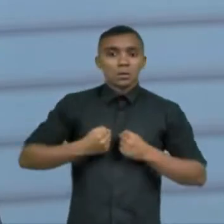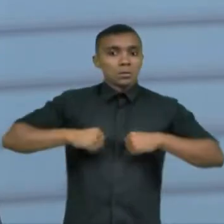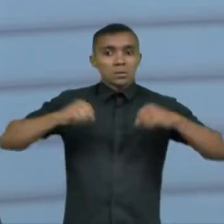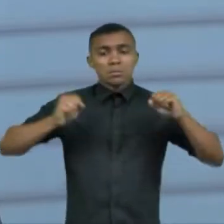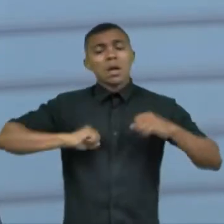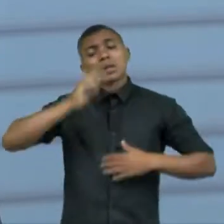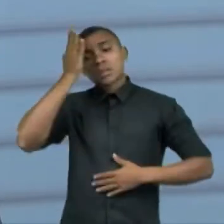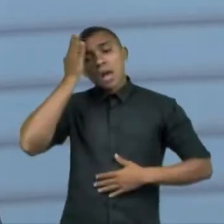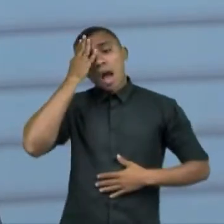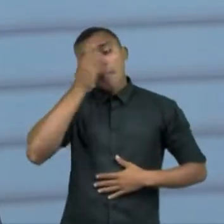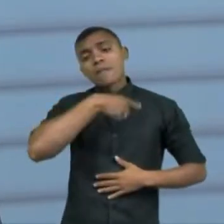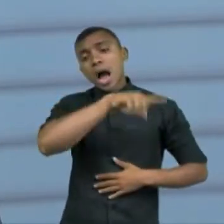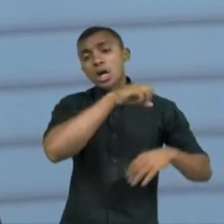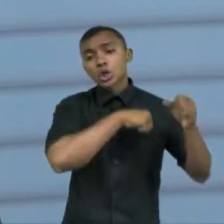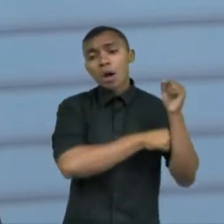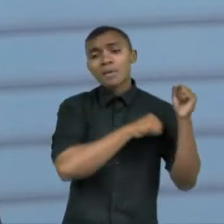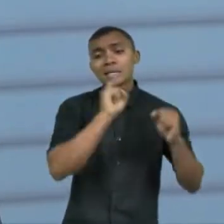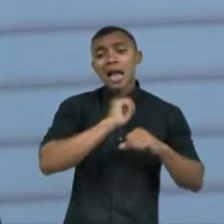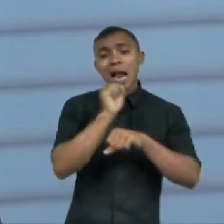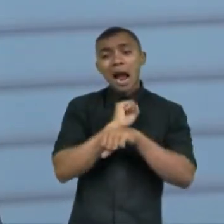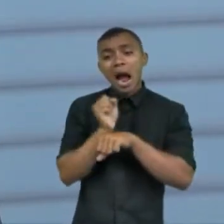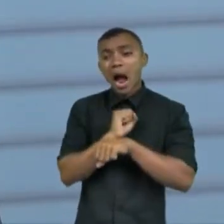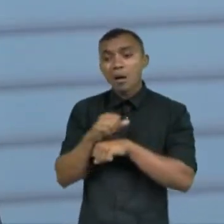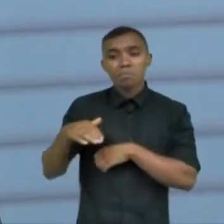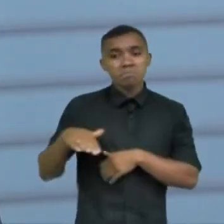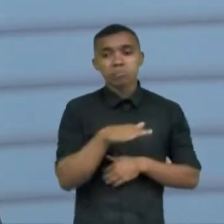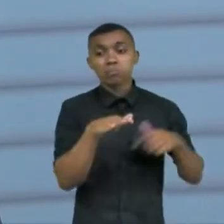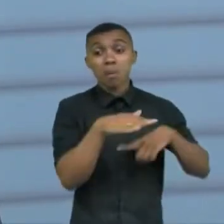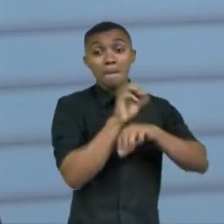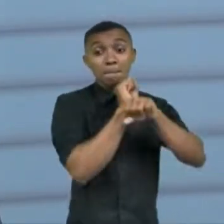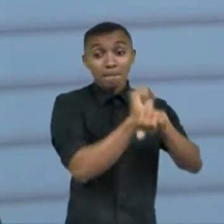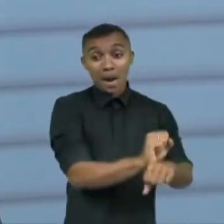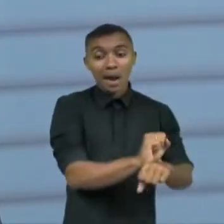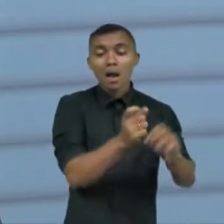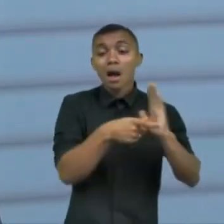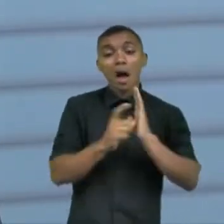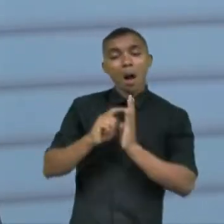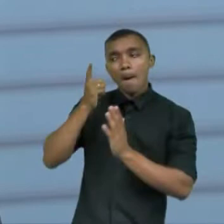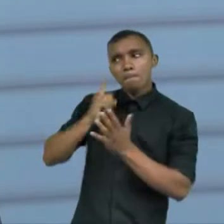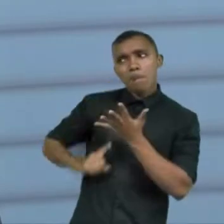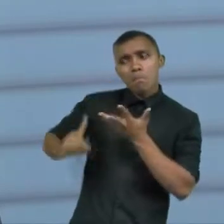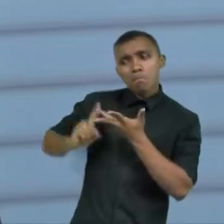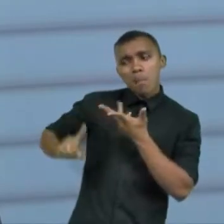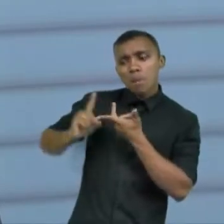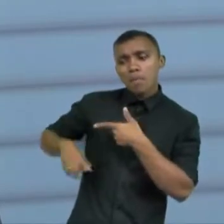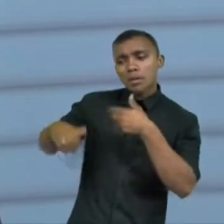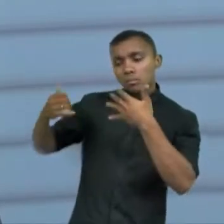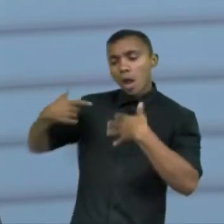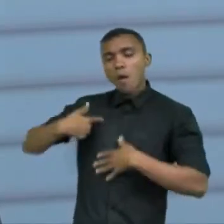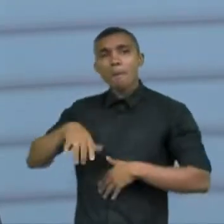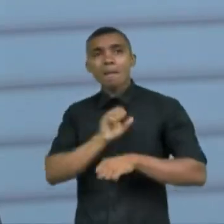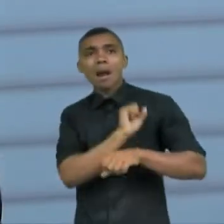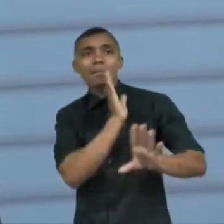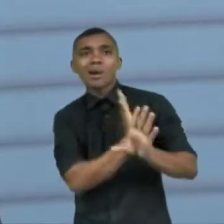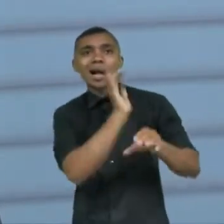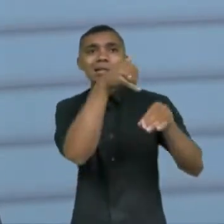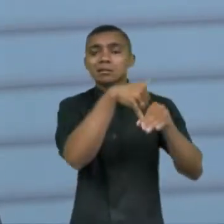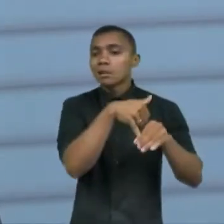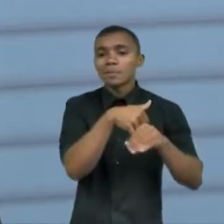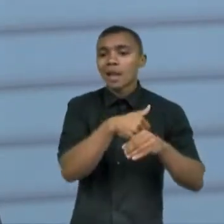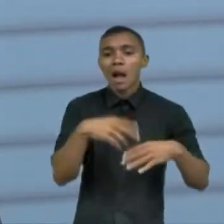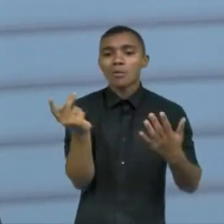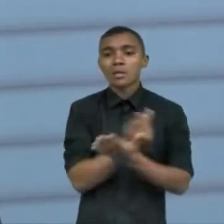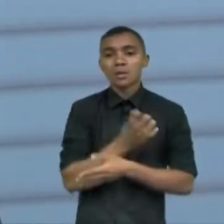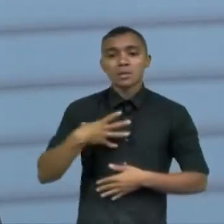shopping mas se eu parasse no meio do caminho sem ter explicado a ela o porquê que eu ia fazer isso ela se